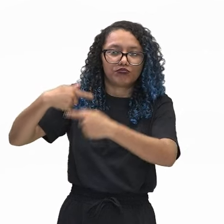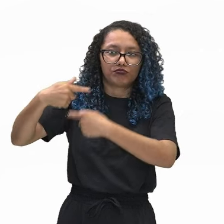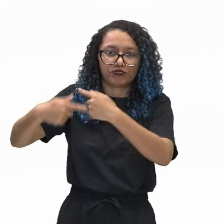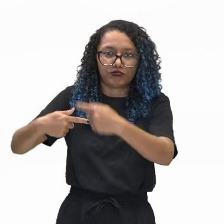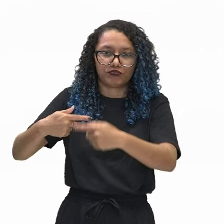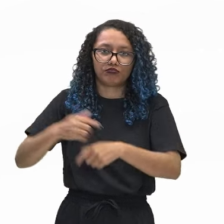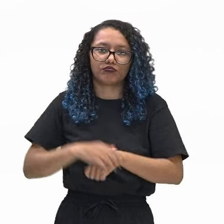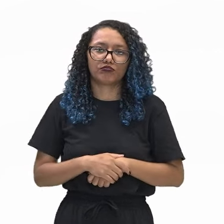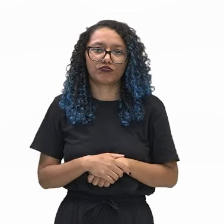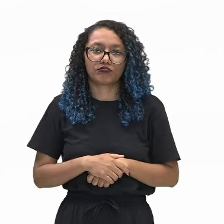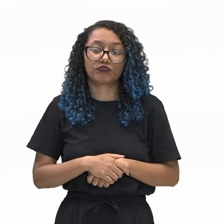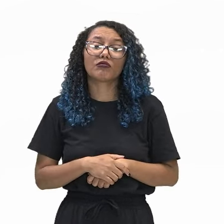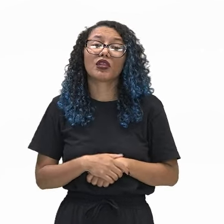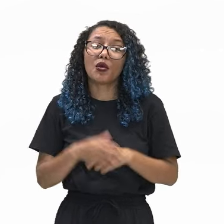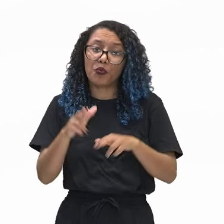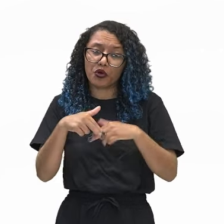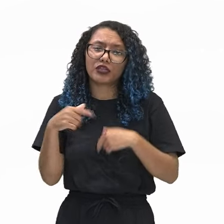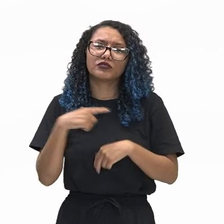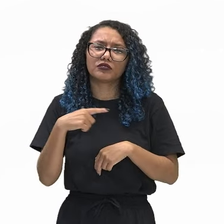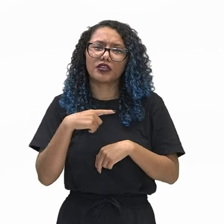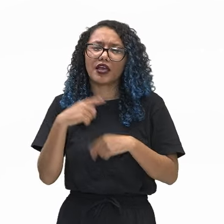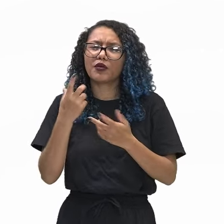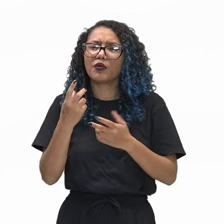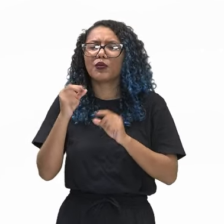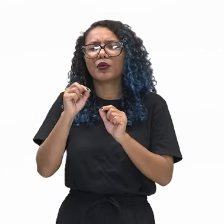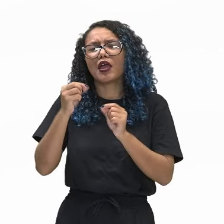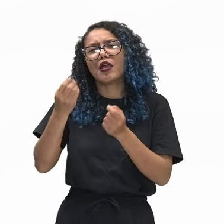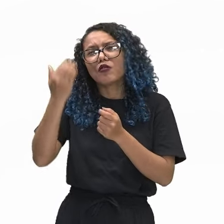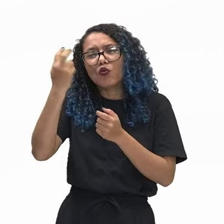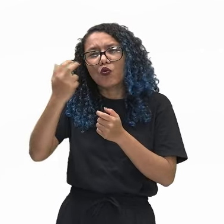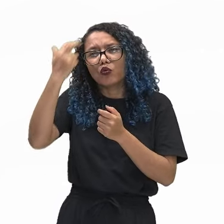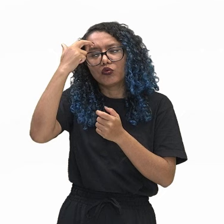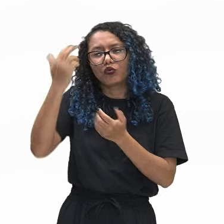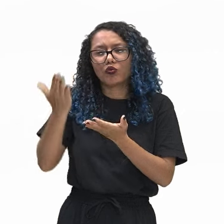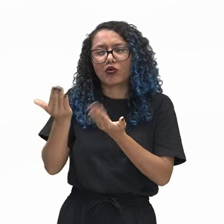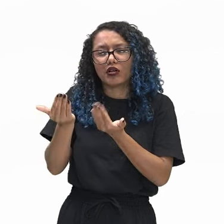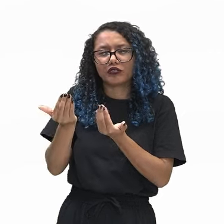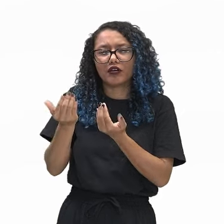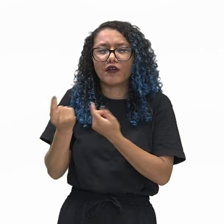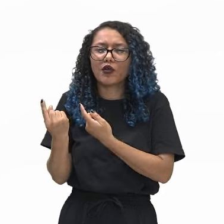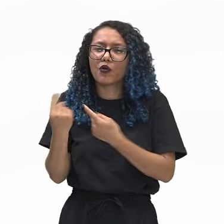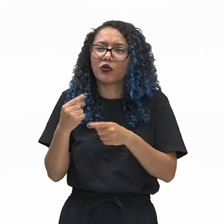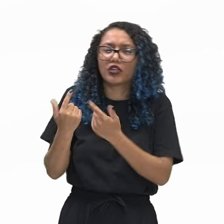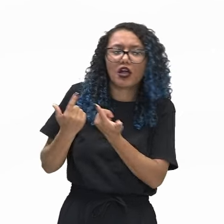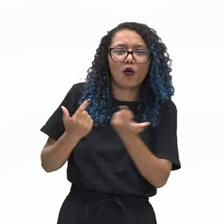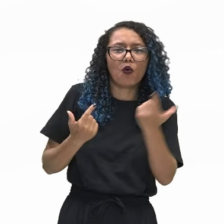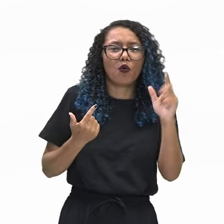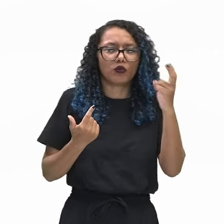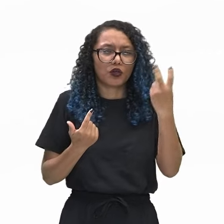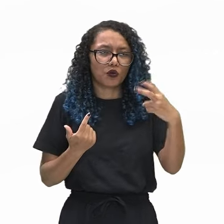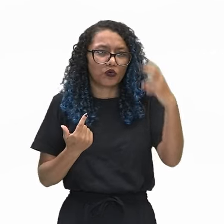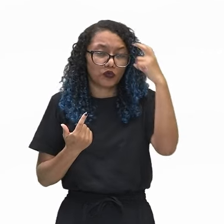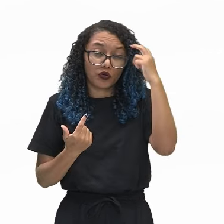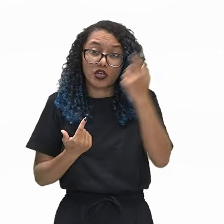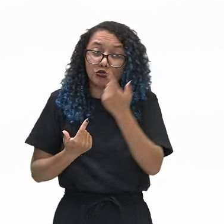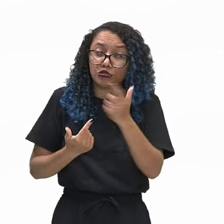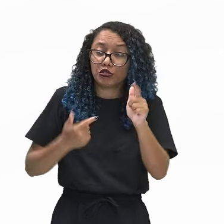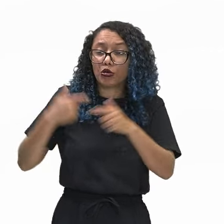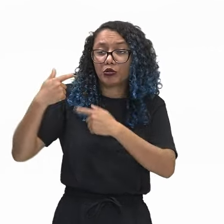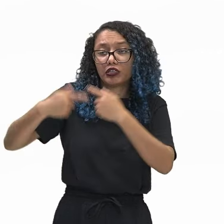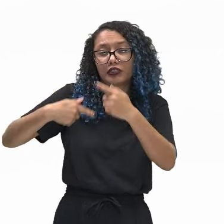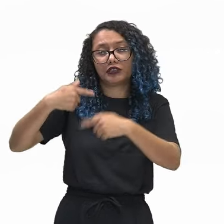existência de uma cultura juvenil que se opõe à cultura de outras gerações, tratando, às vezes, de